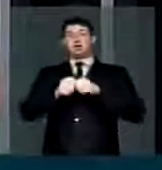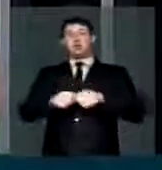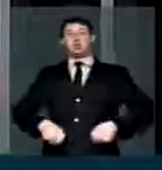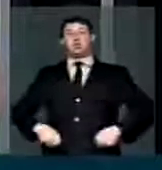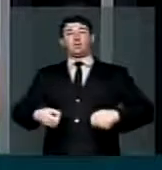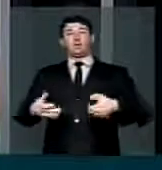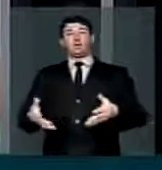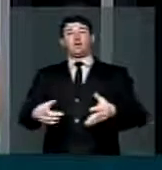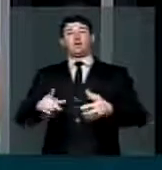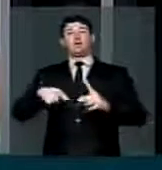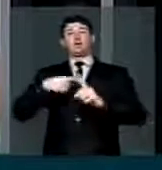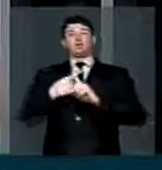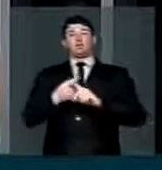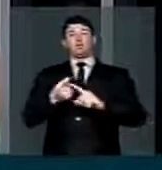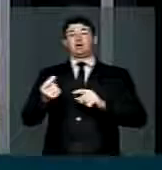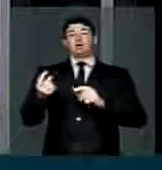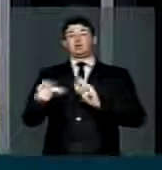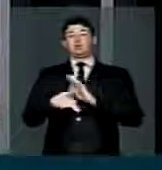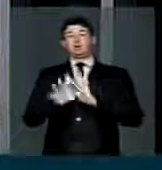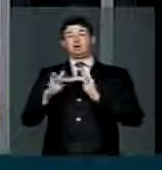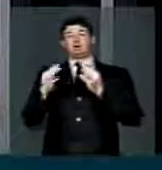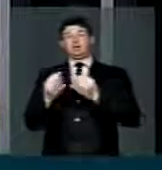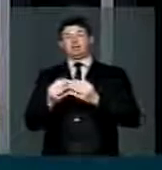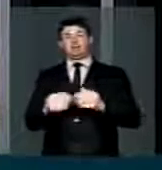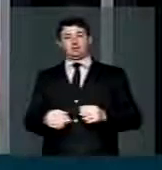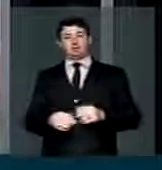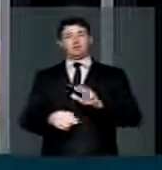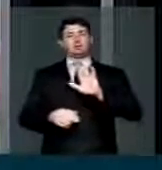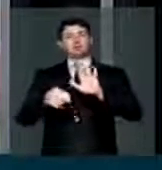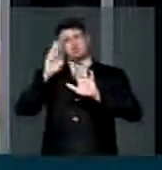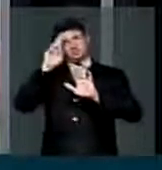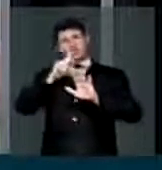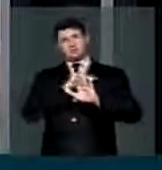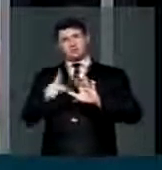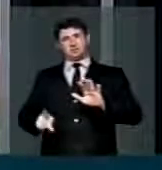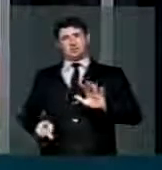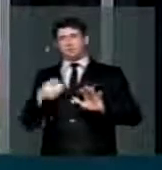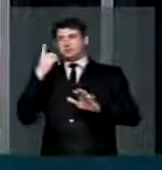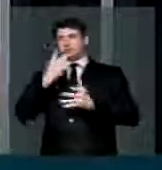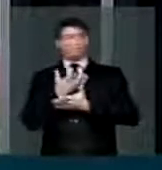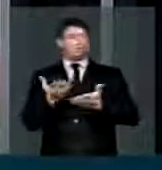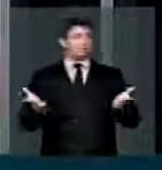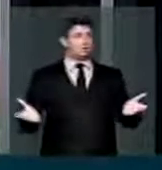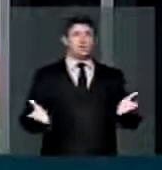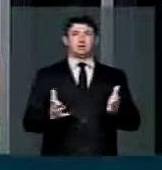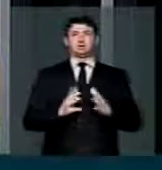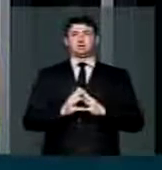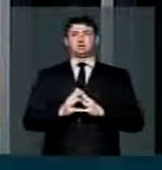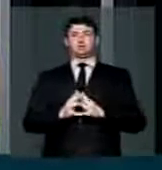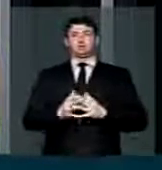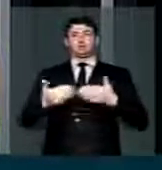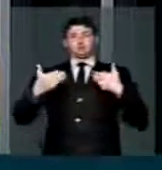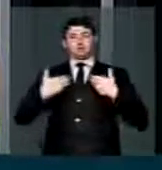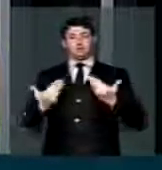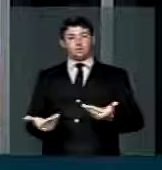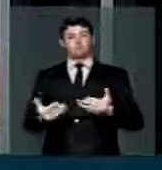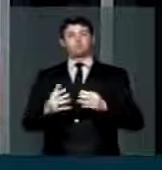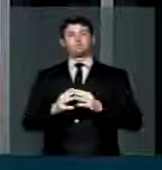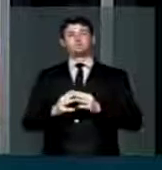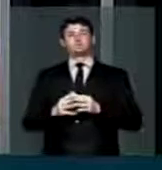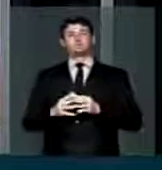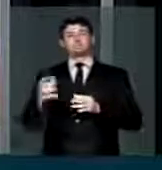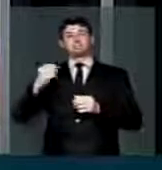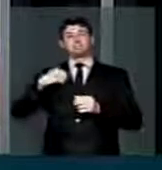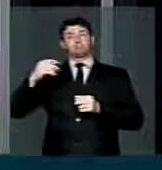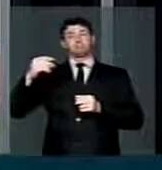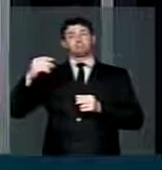e o sustento da família senhor presidente senhoras e seus deputados eu fiz questão